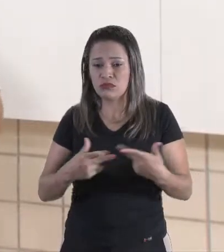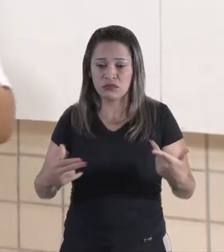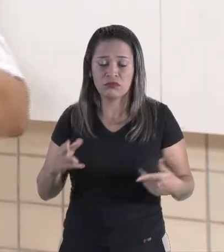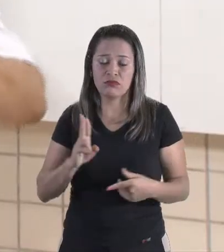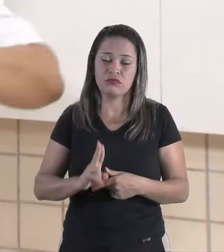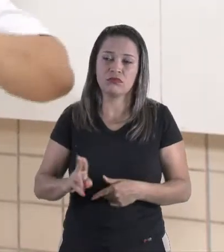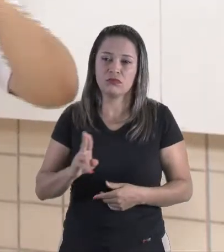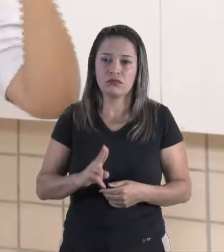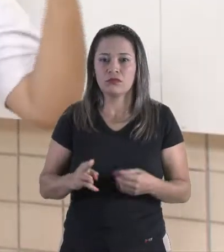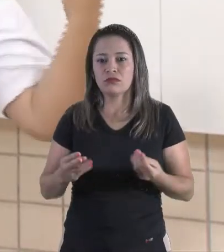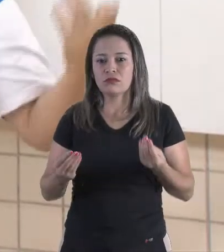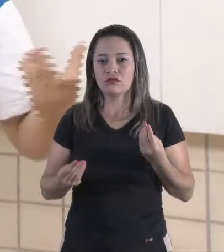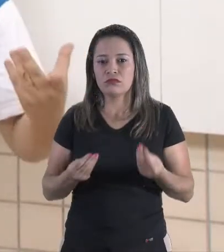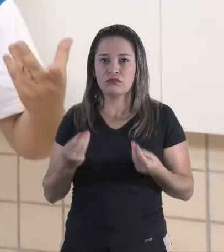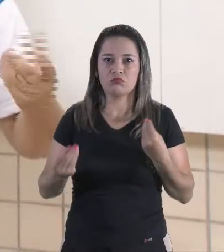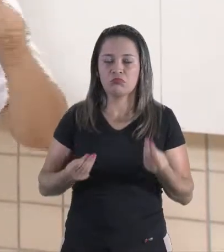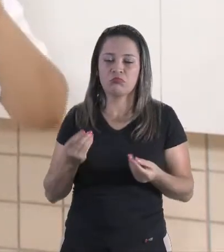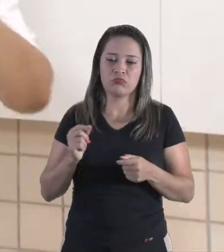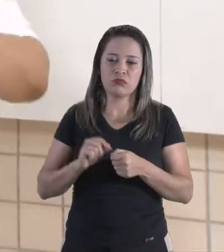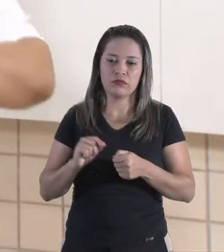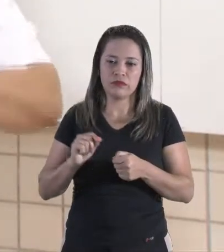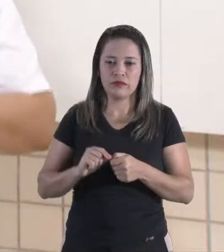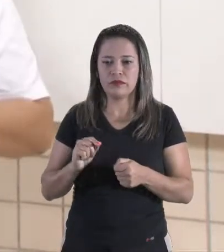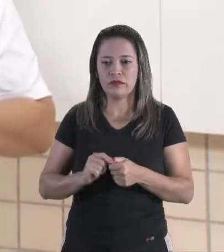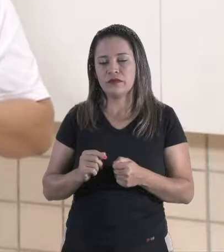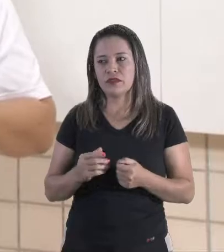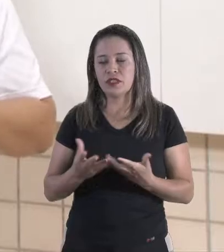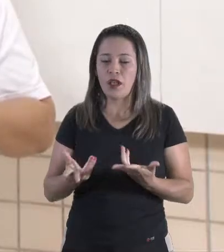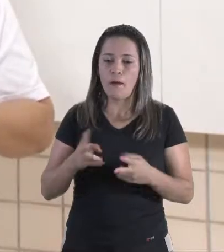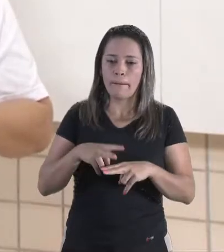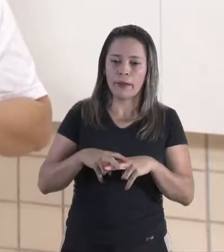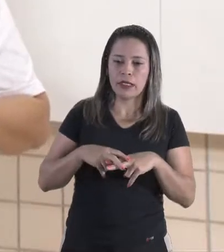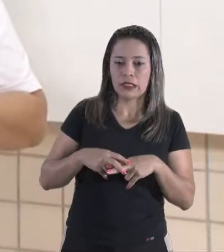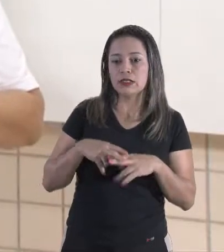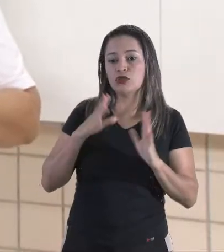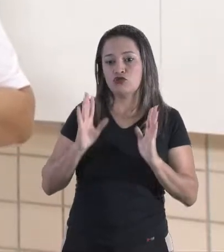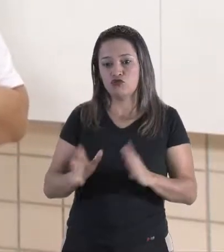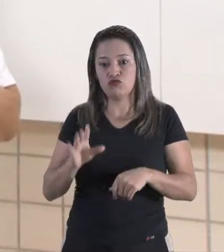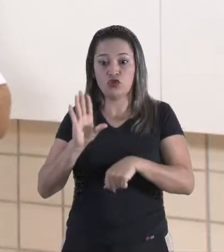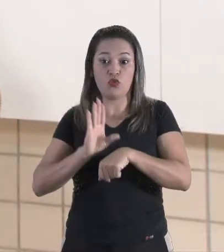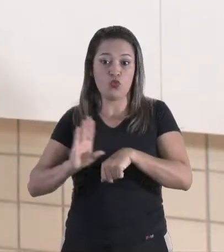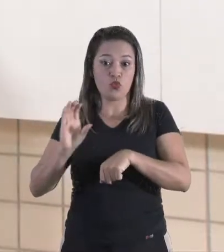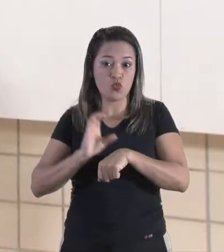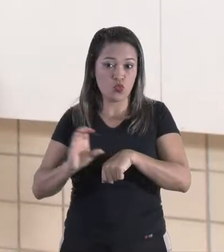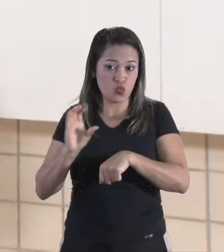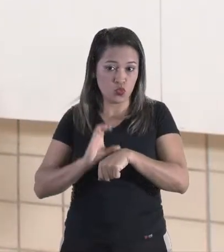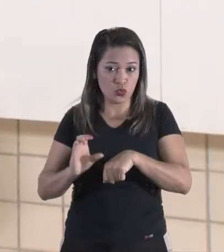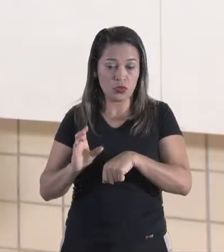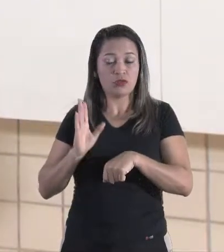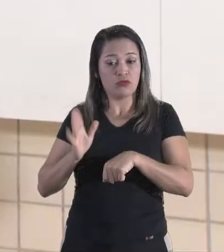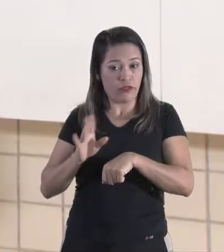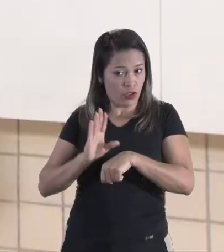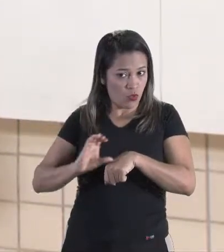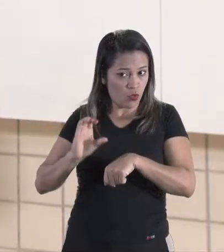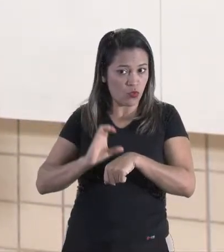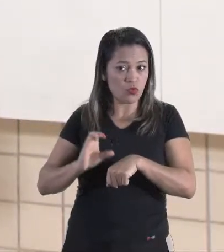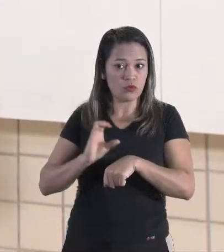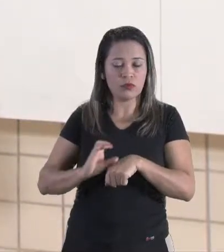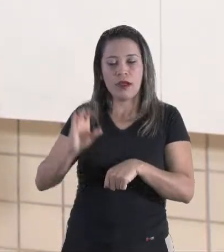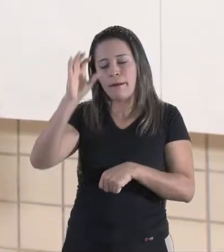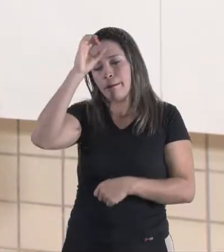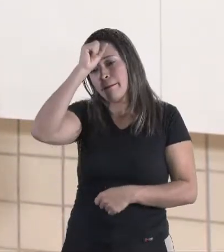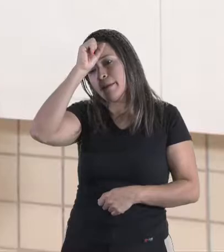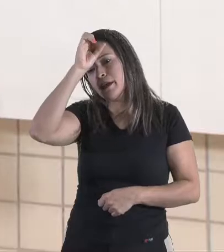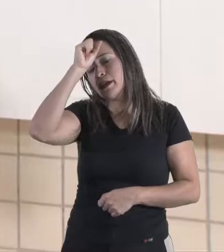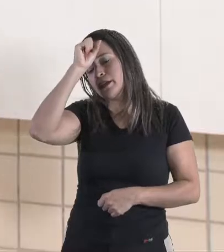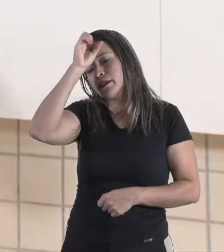que ela vai fazer. Para isso, ela fez cursos. Ela fez curso para ela poder aprender